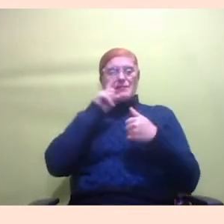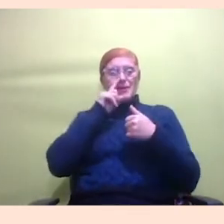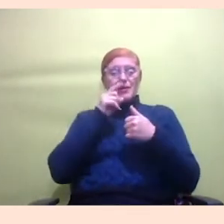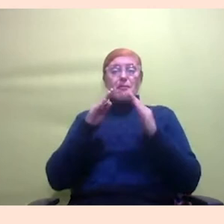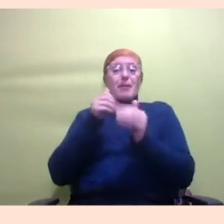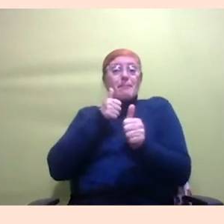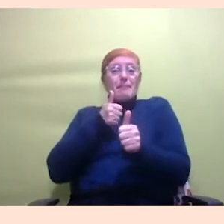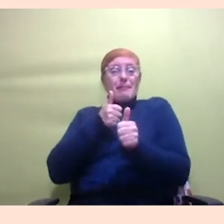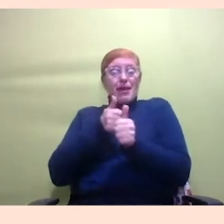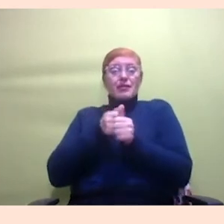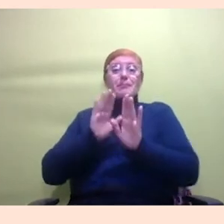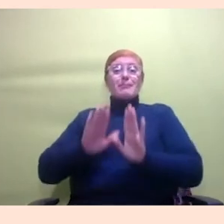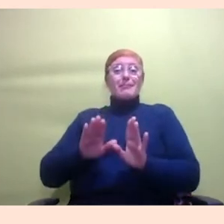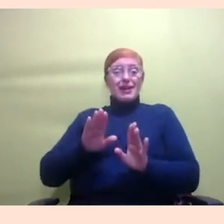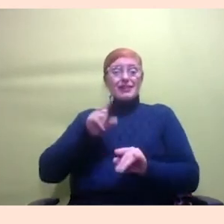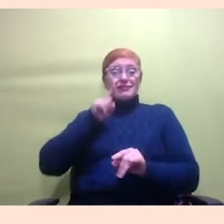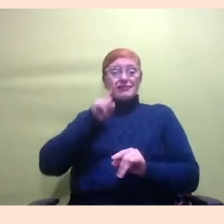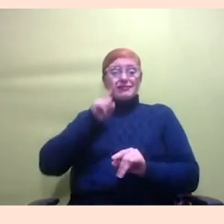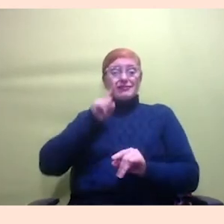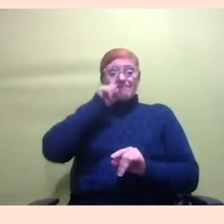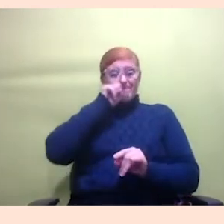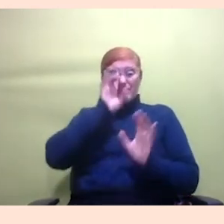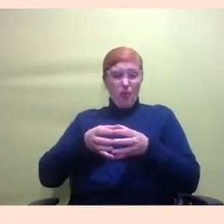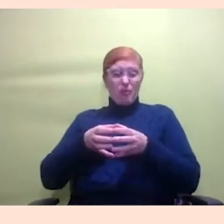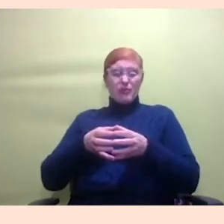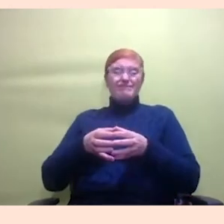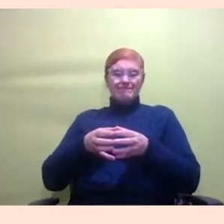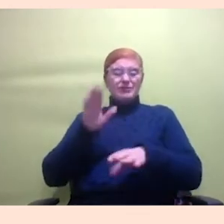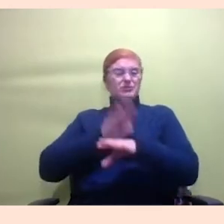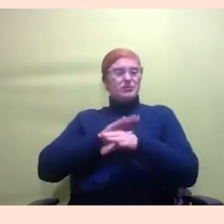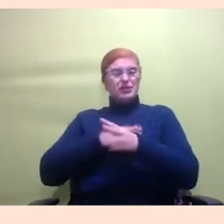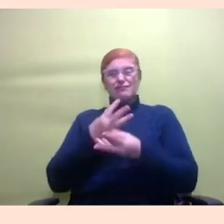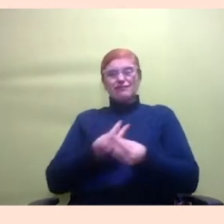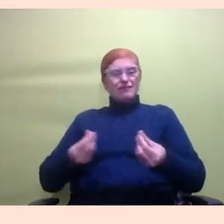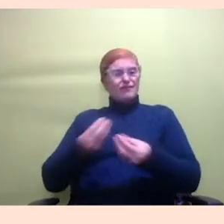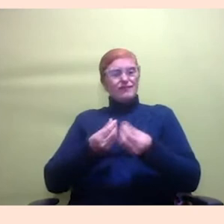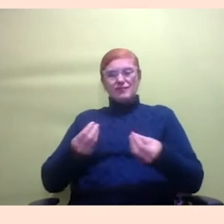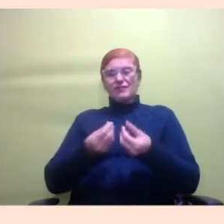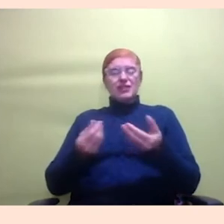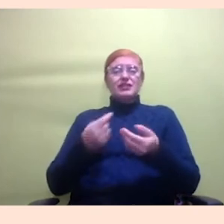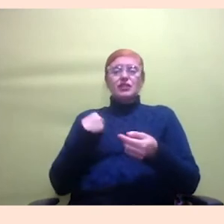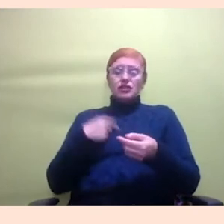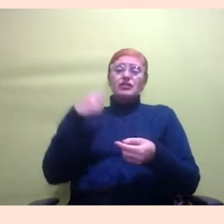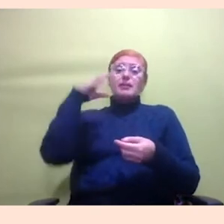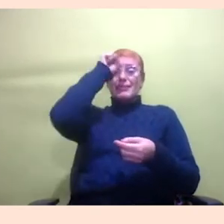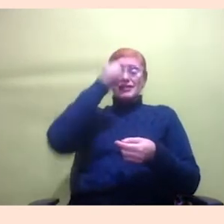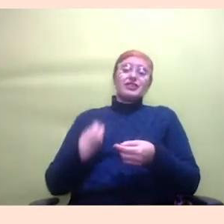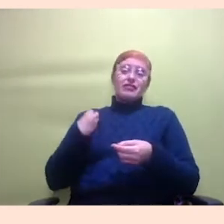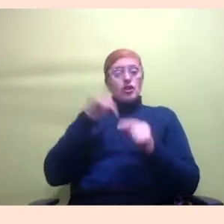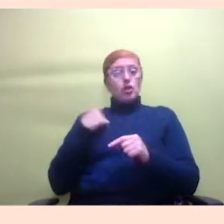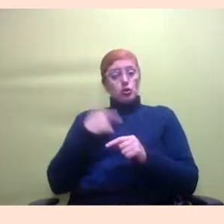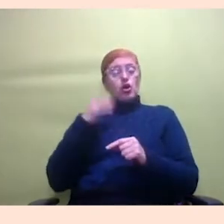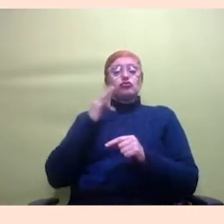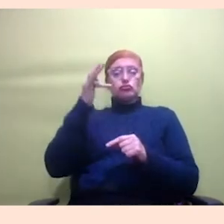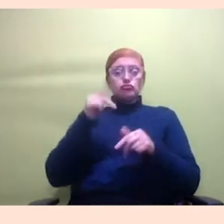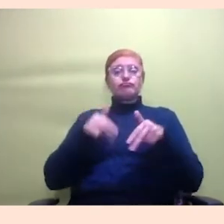delicada né? então a gente tá aprendendo a viver e eu acho que isso vai influenciar diretamente no nosso futuro de militância que a gente